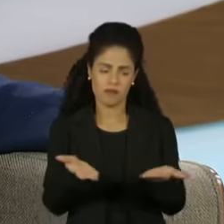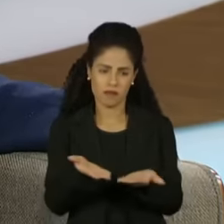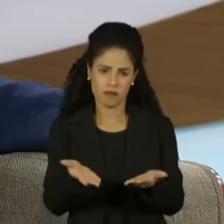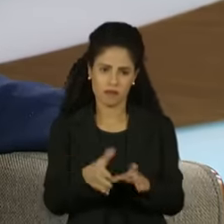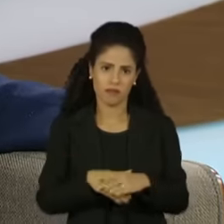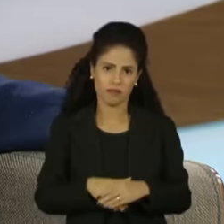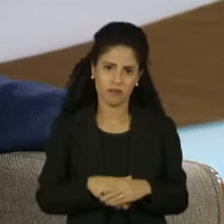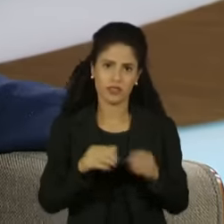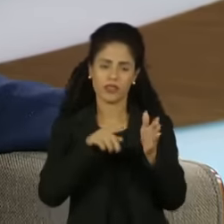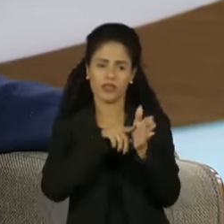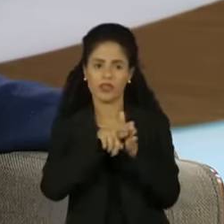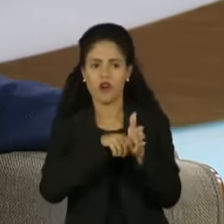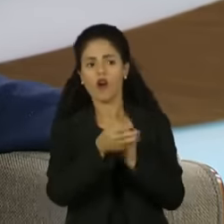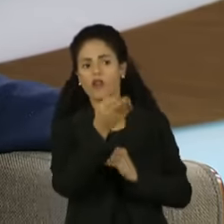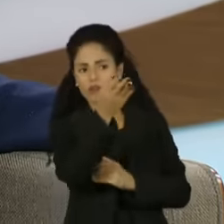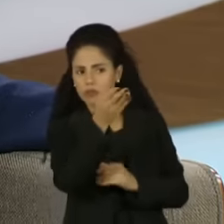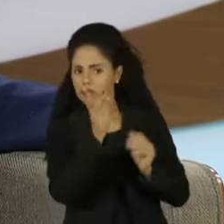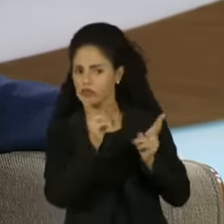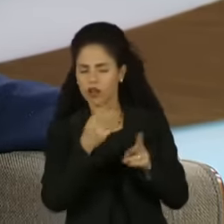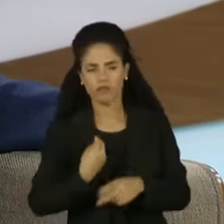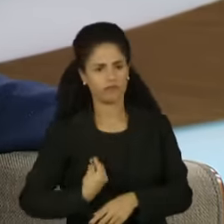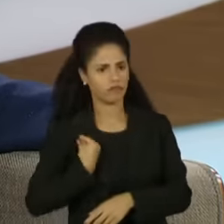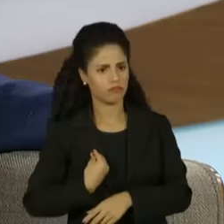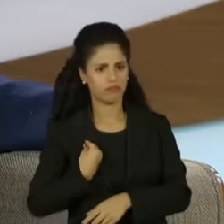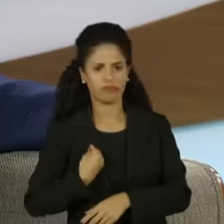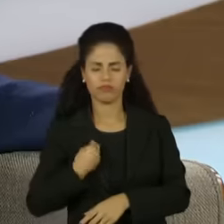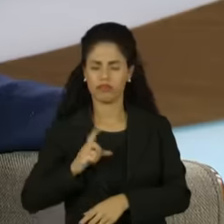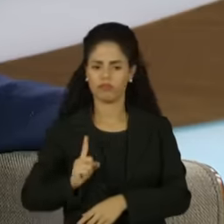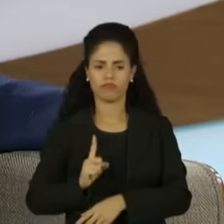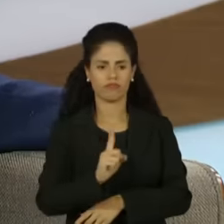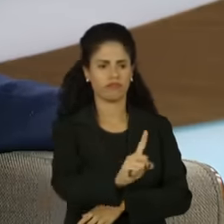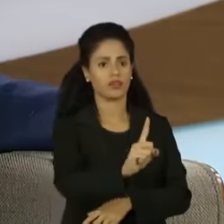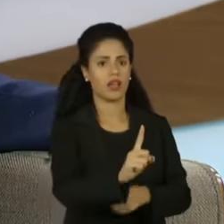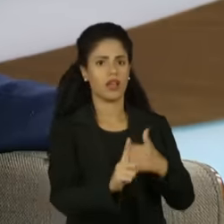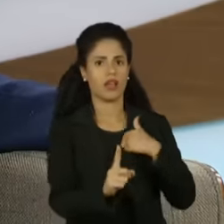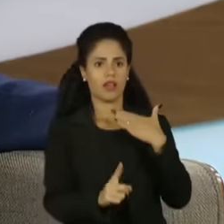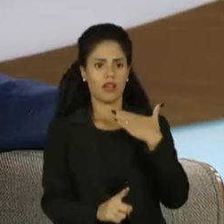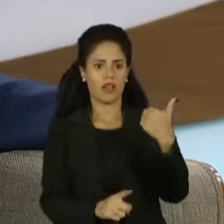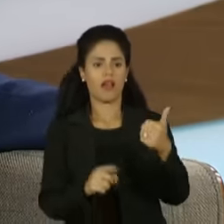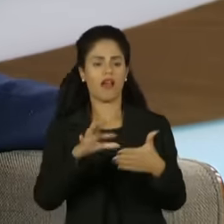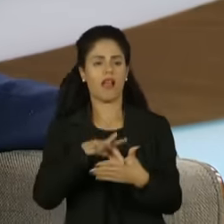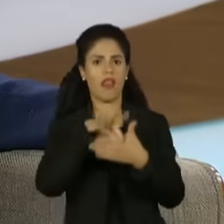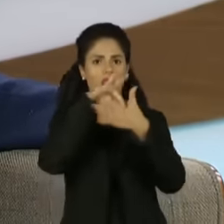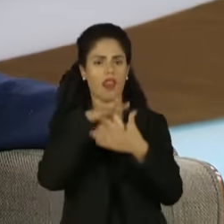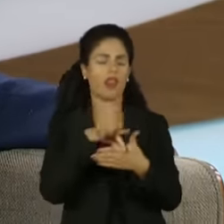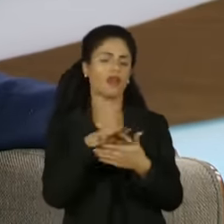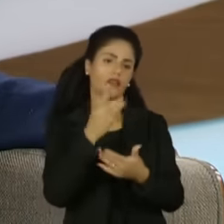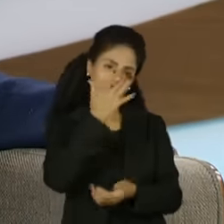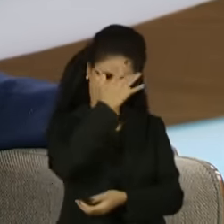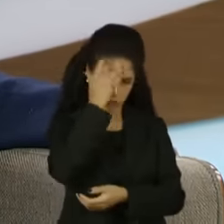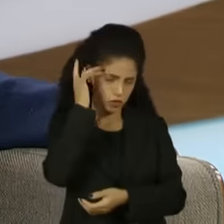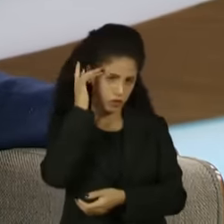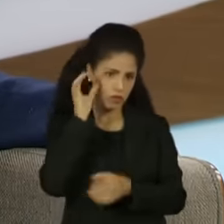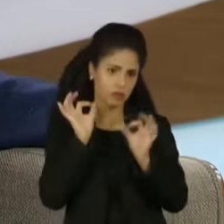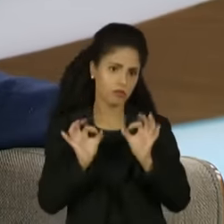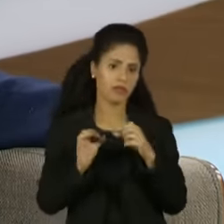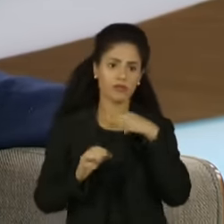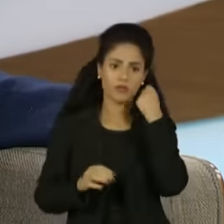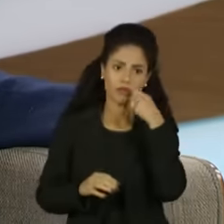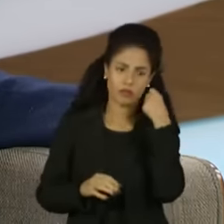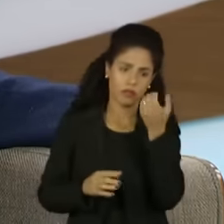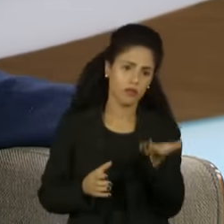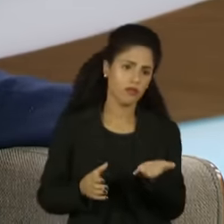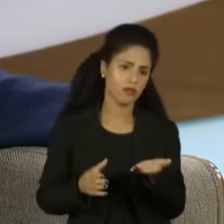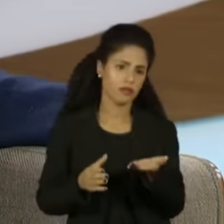se você que anda no Congresso Nacional, você sabe que eu, por exemplo, sou chamado de líder até pelos senadores do